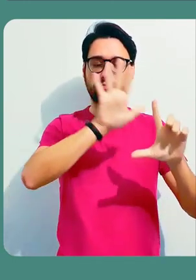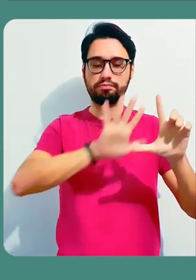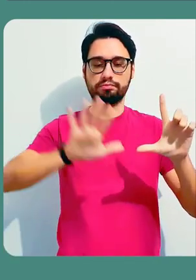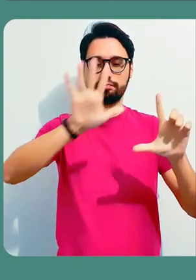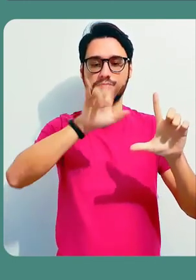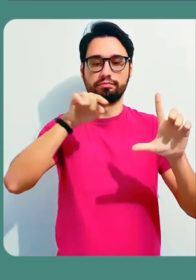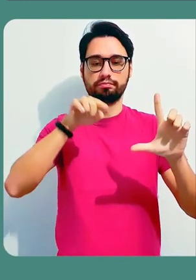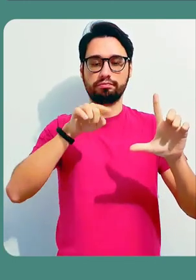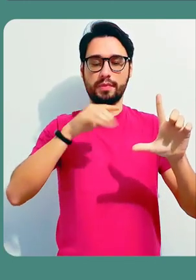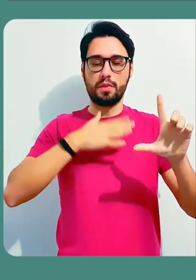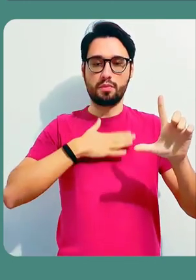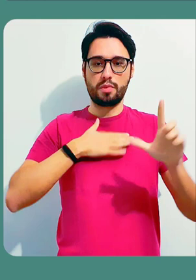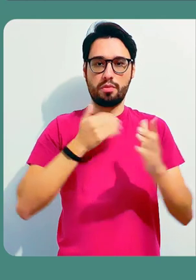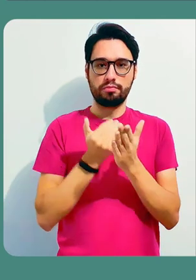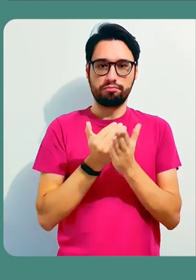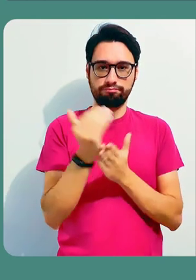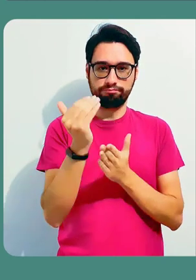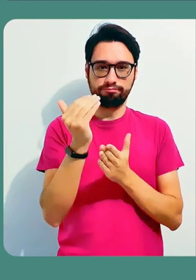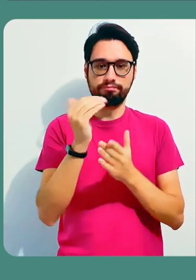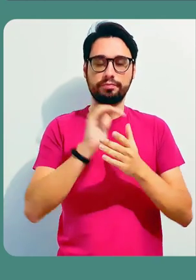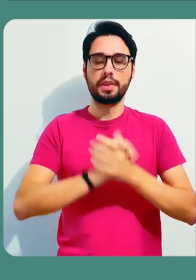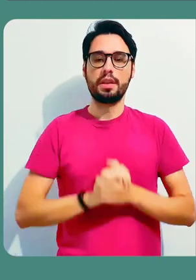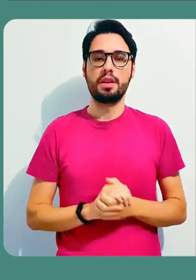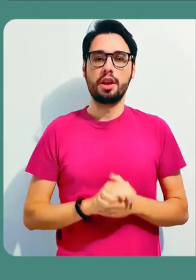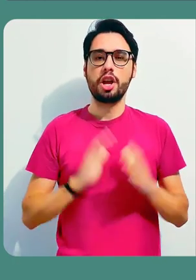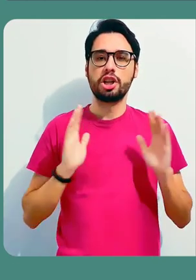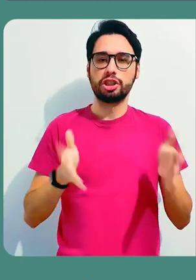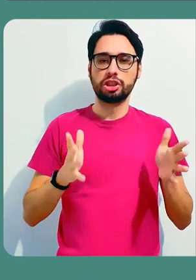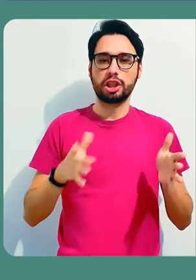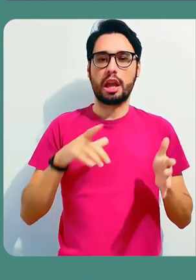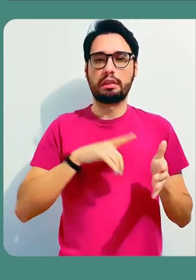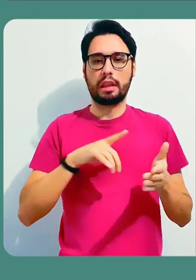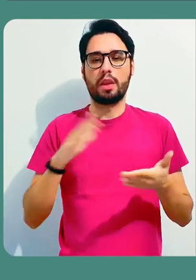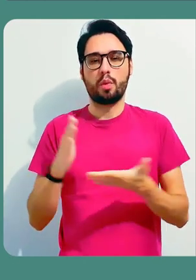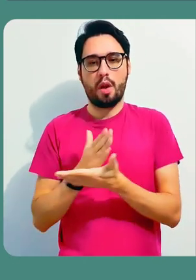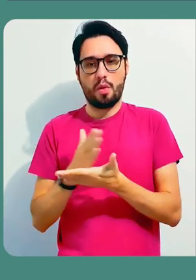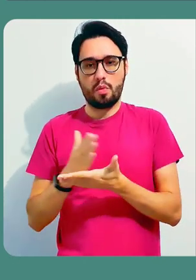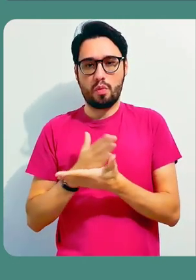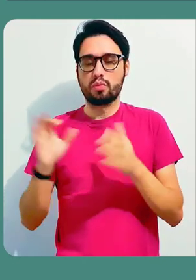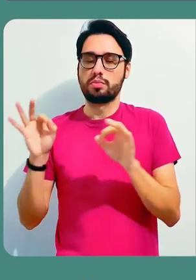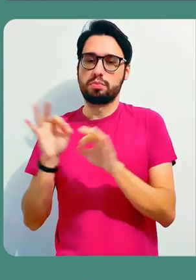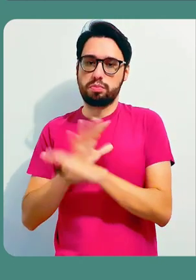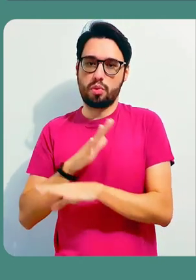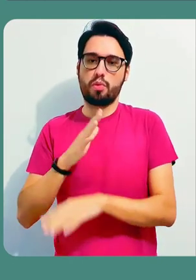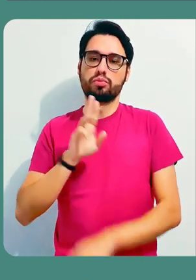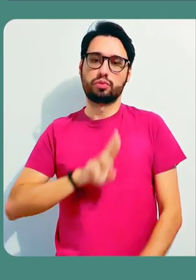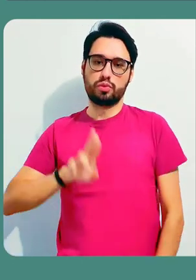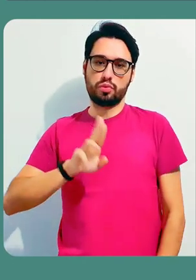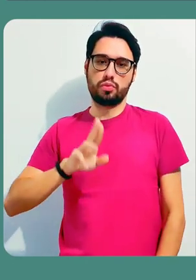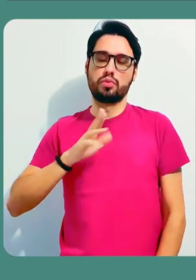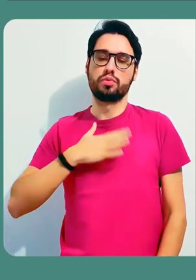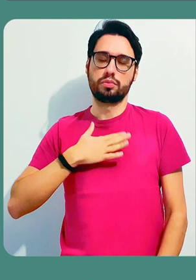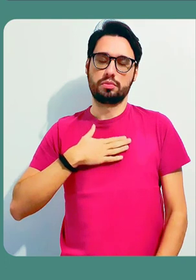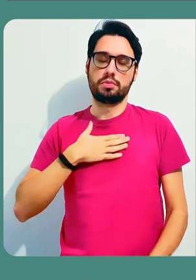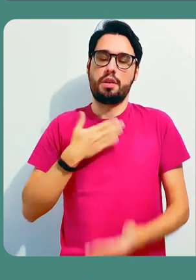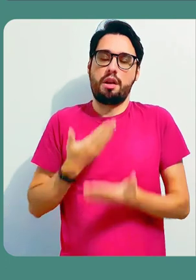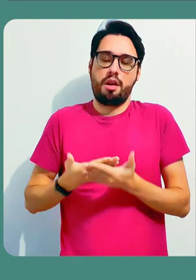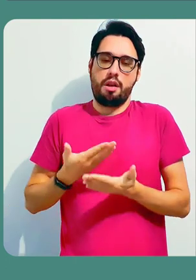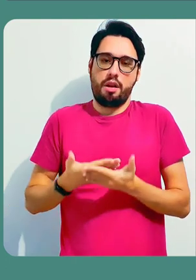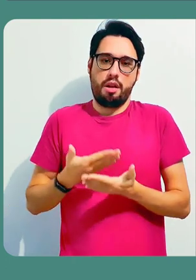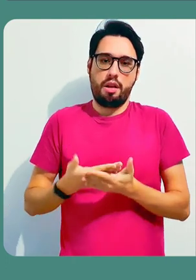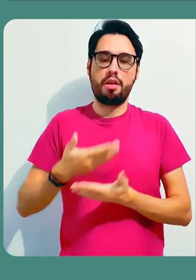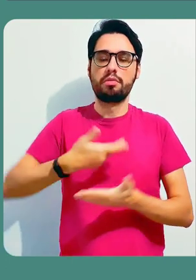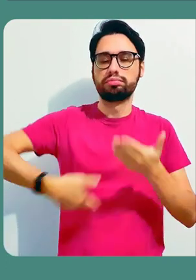Esta aqui é a minha tela inicial do Jamboard. Eu já tenho aqui